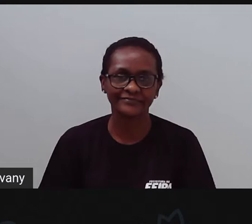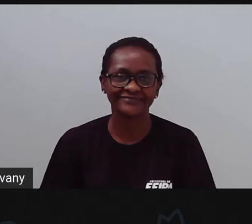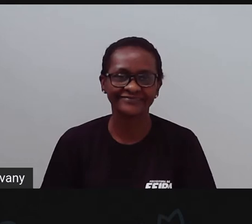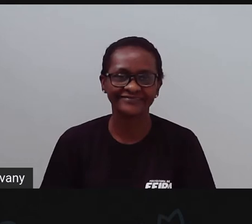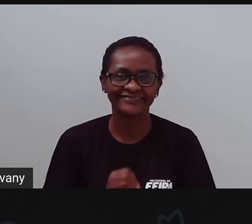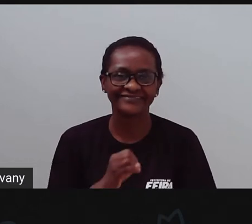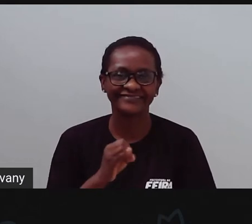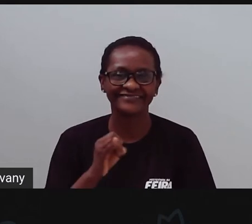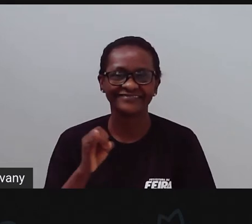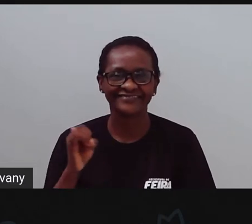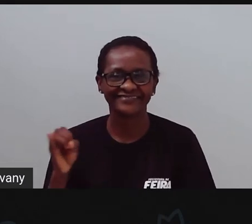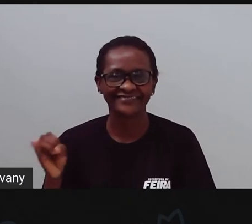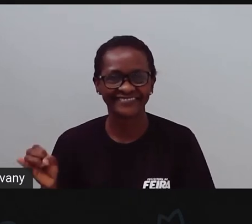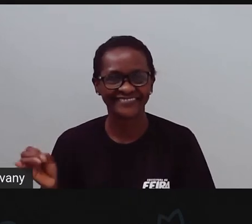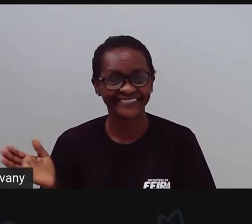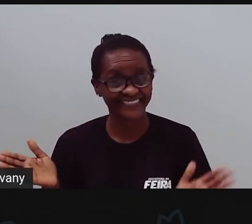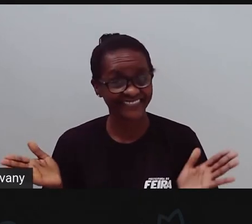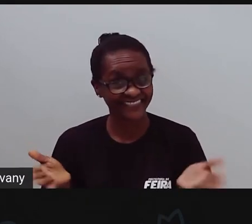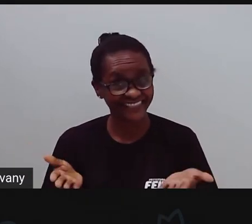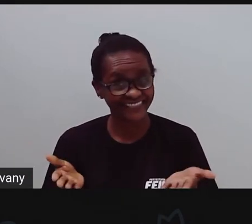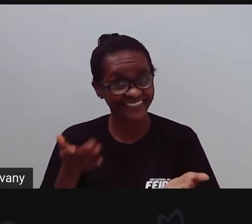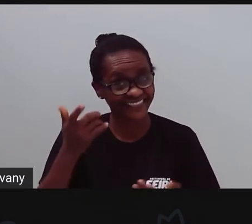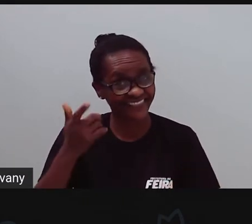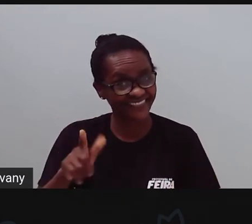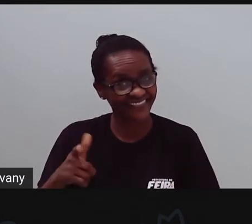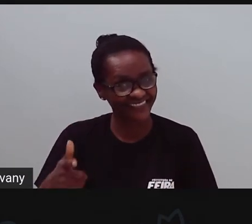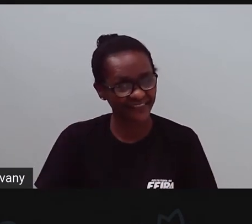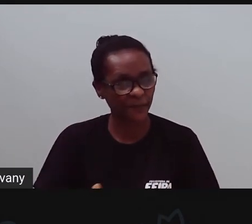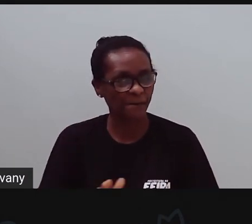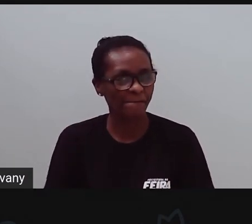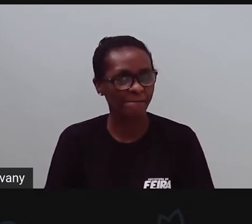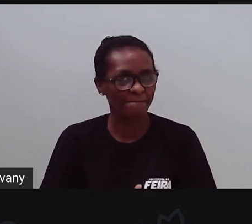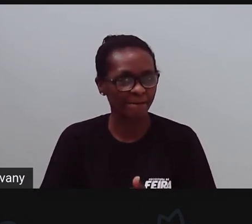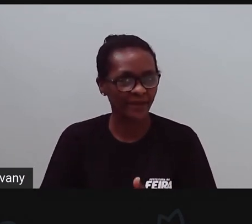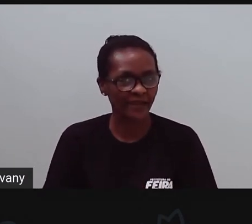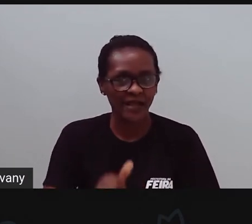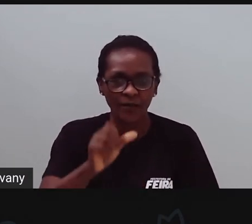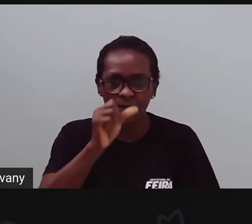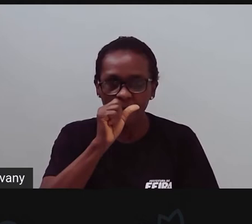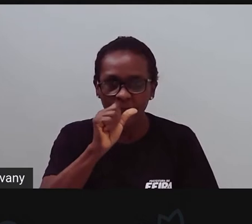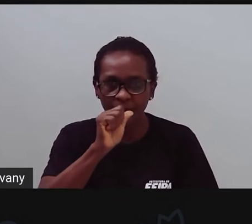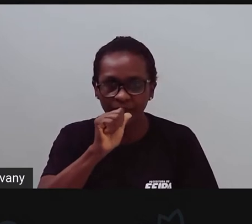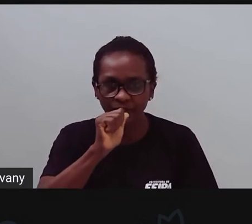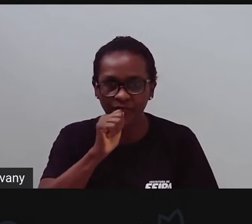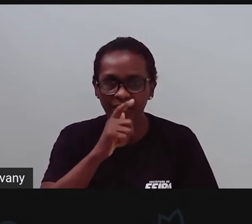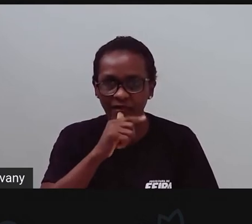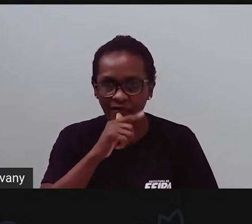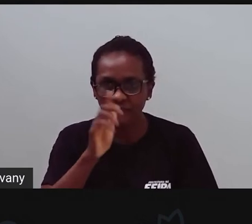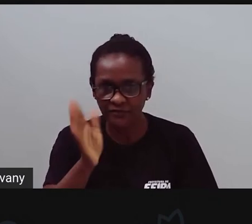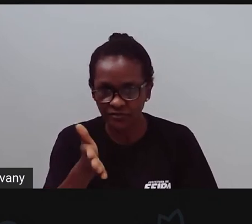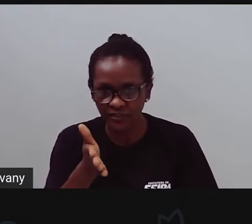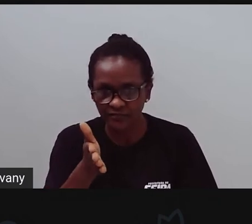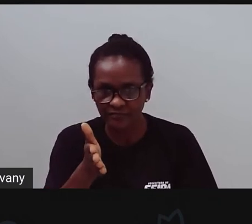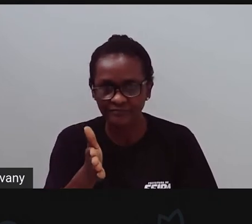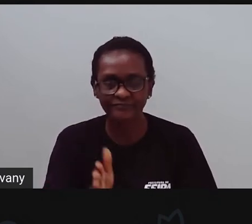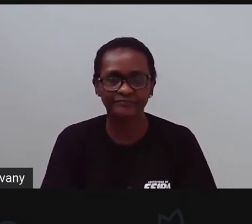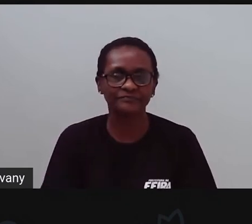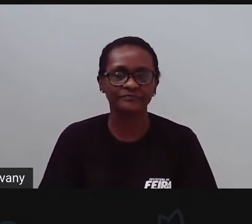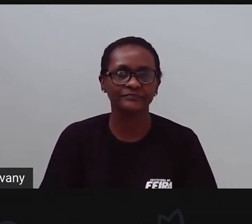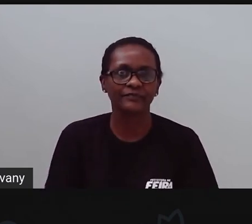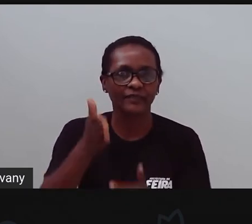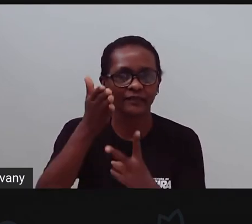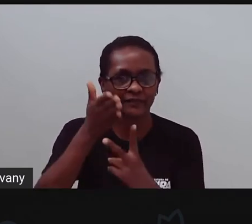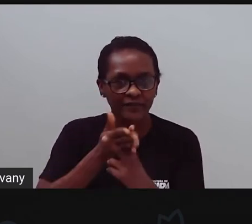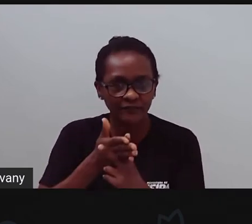Vamos para mais uma aula, né? E aí você já levantou, bebeu sua aguinha, né? Fez aquele intervalo, deu tempo para